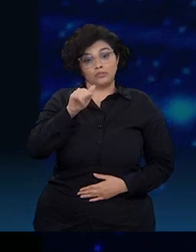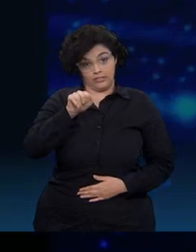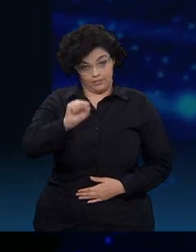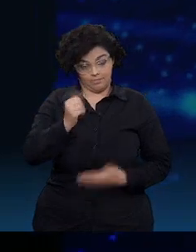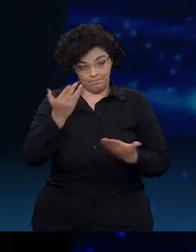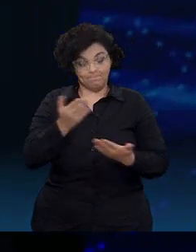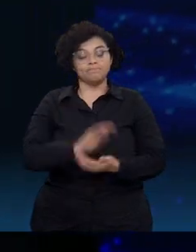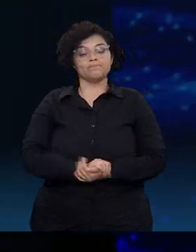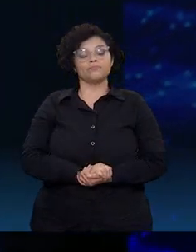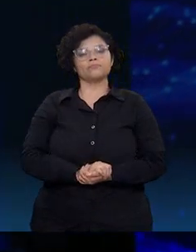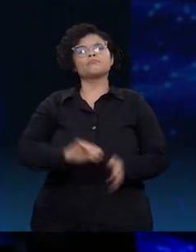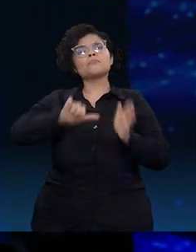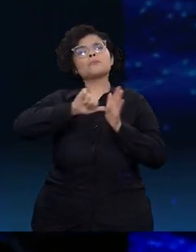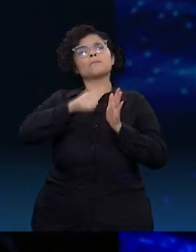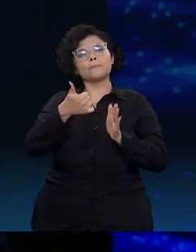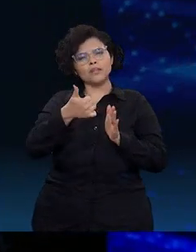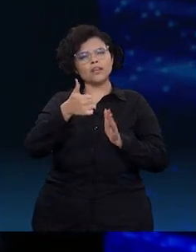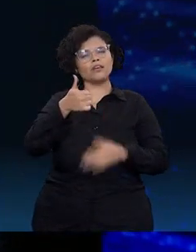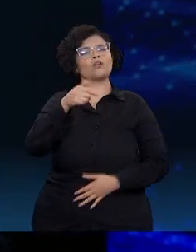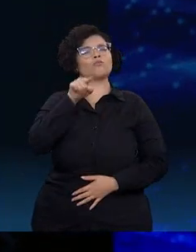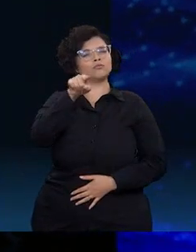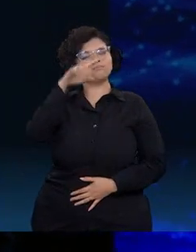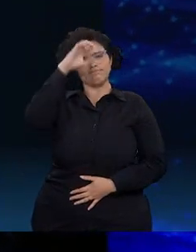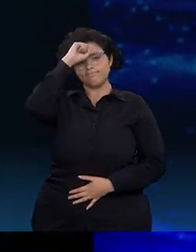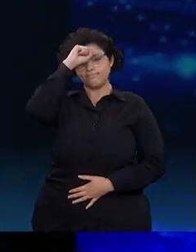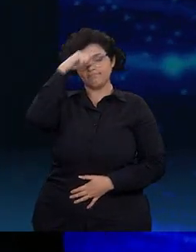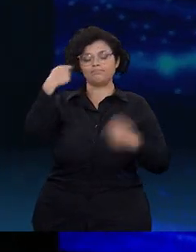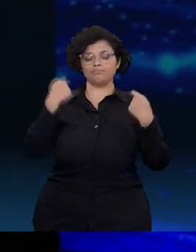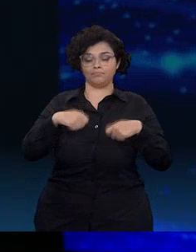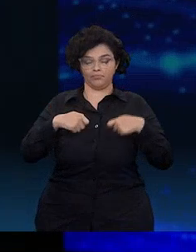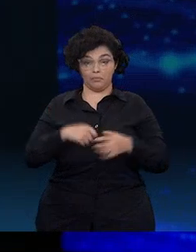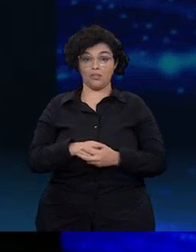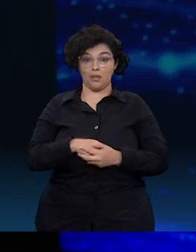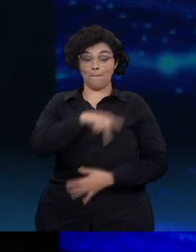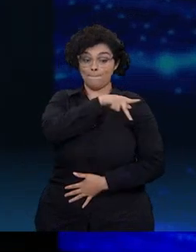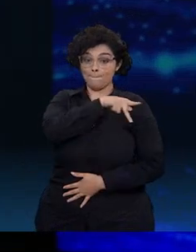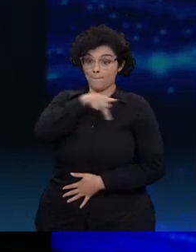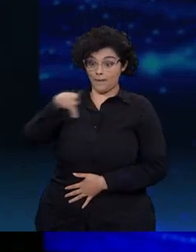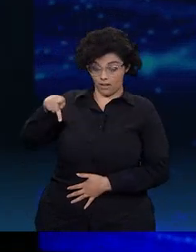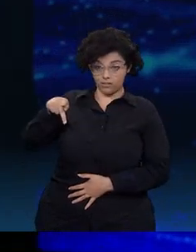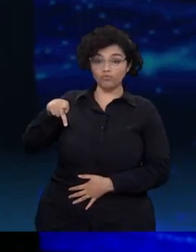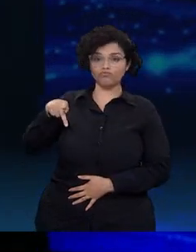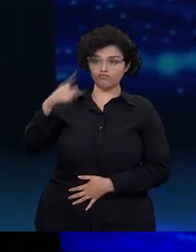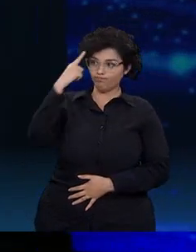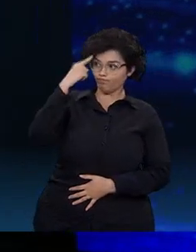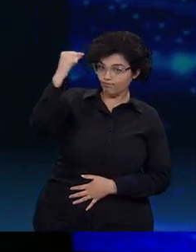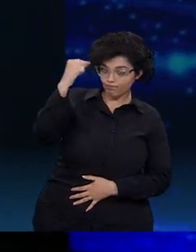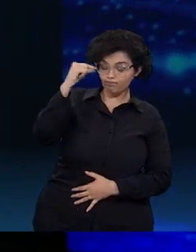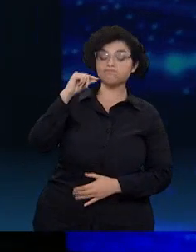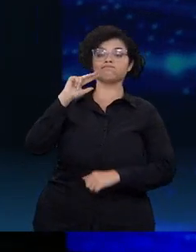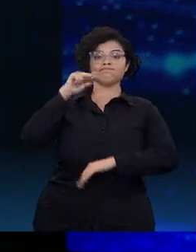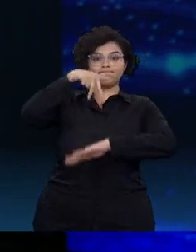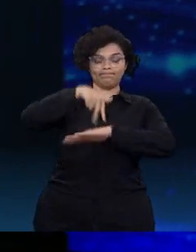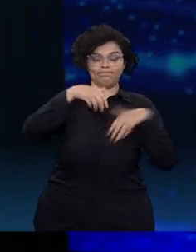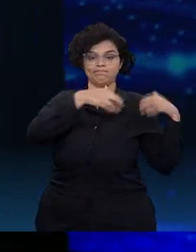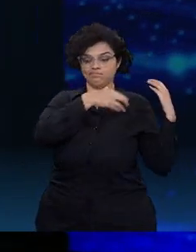A primeira coisa que você tem que aprender é que um presidente da República, quando ele é eleito, ele vai